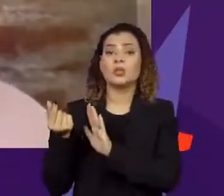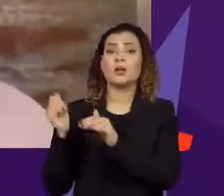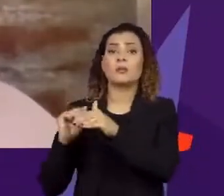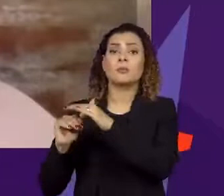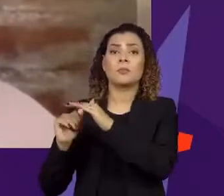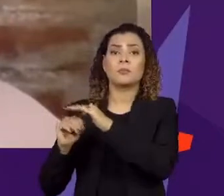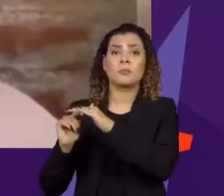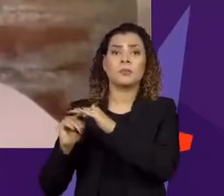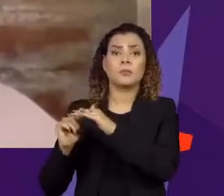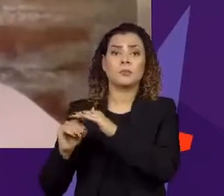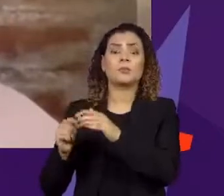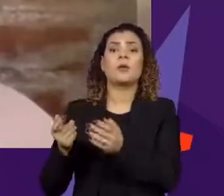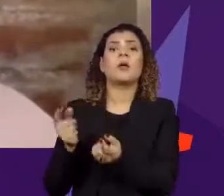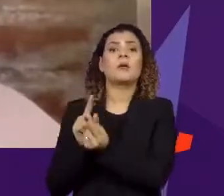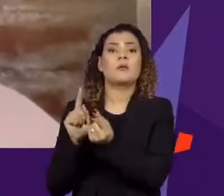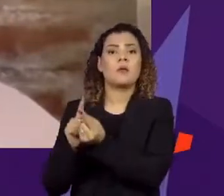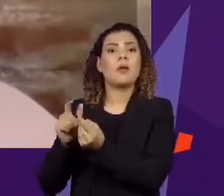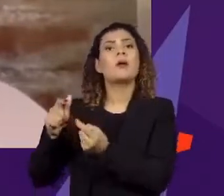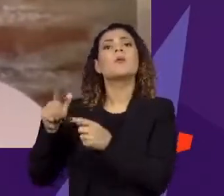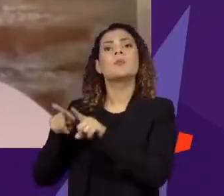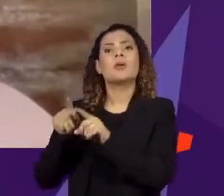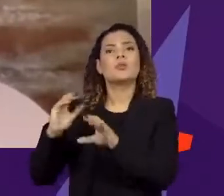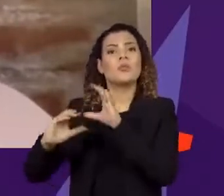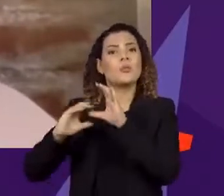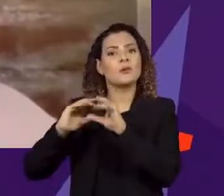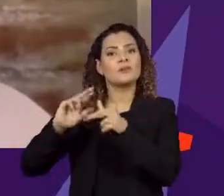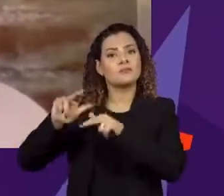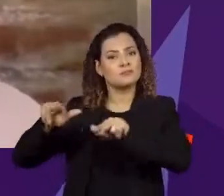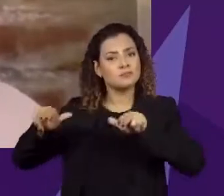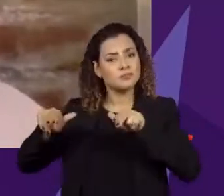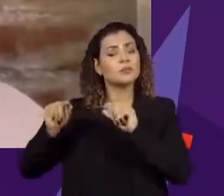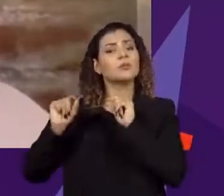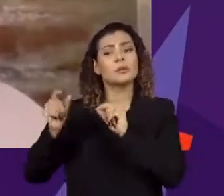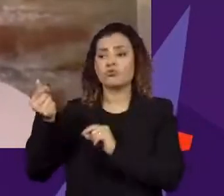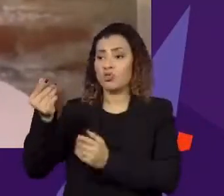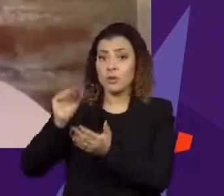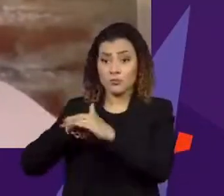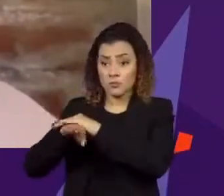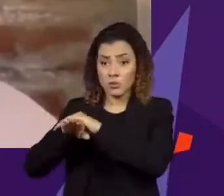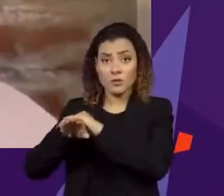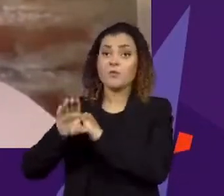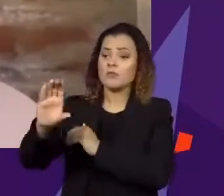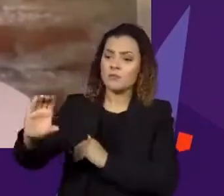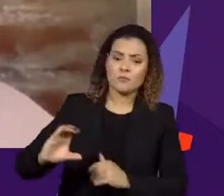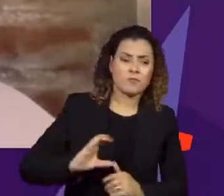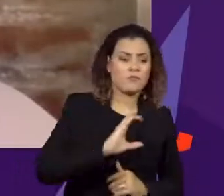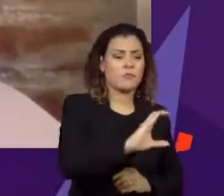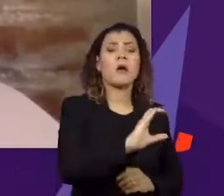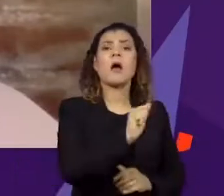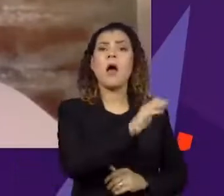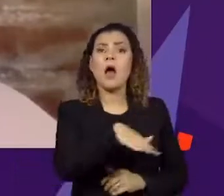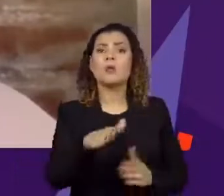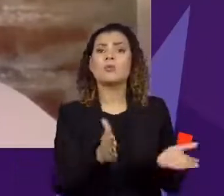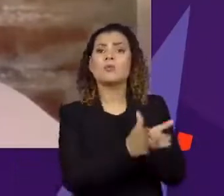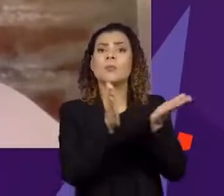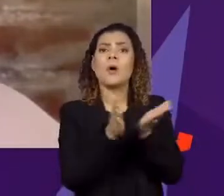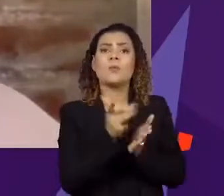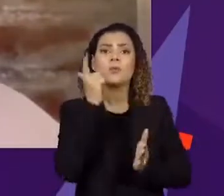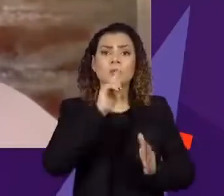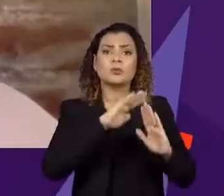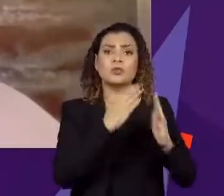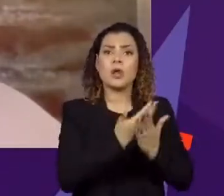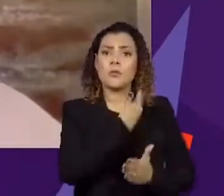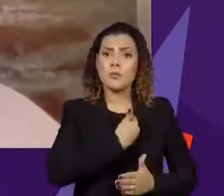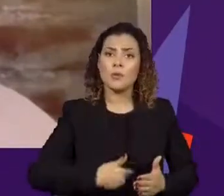Universalização dos Serviços de Telecomunicações seja utilizado para o acesso dos alunos mais pobres da escola